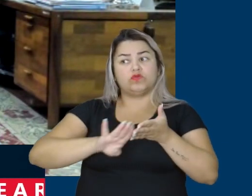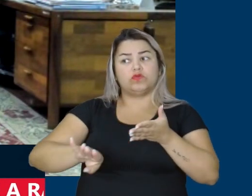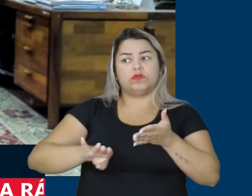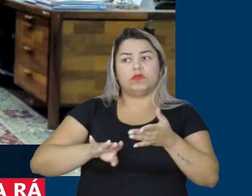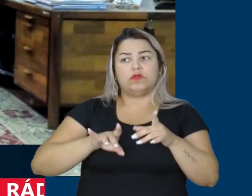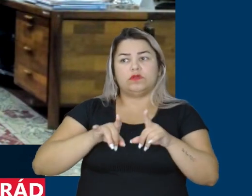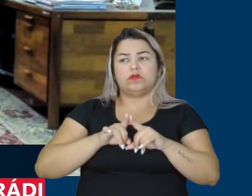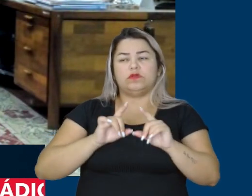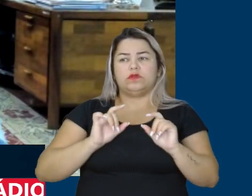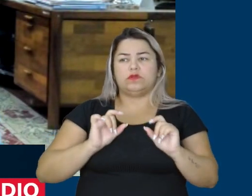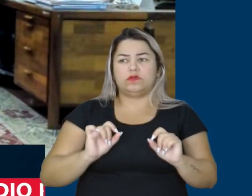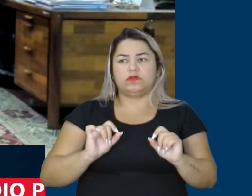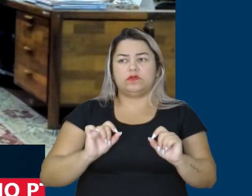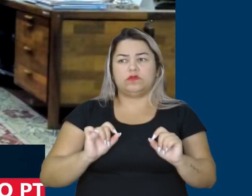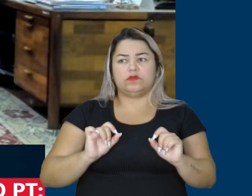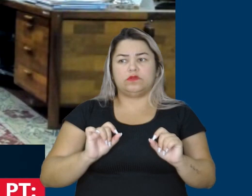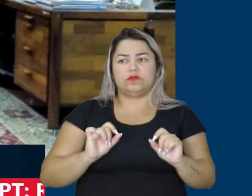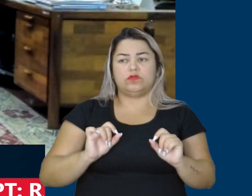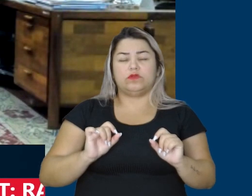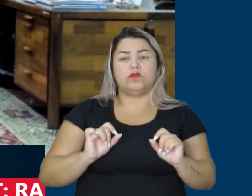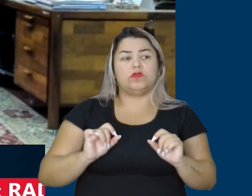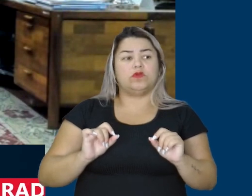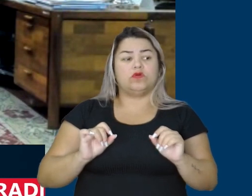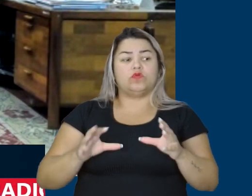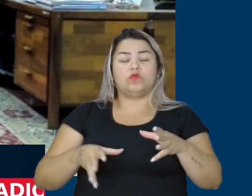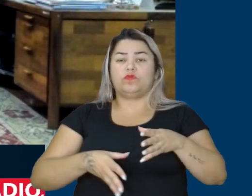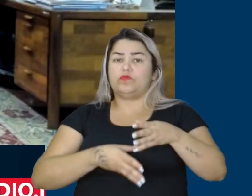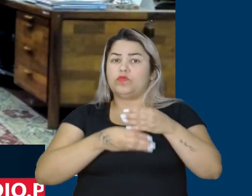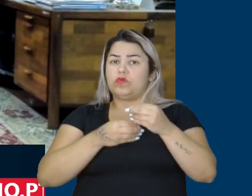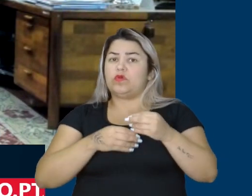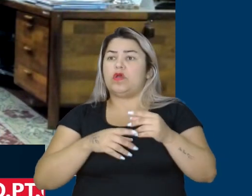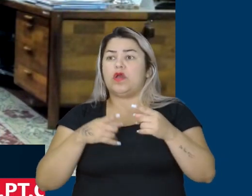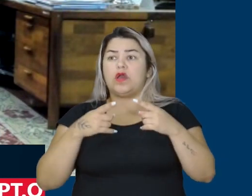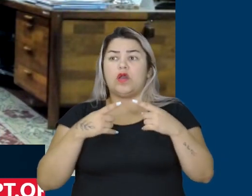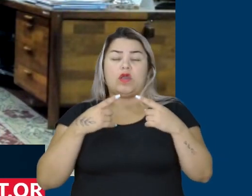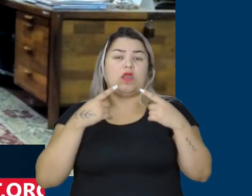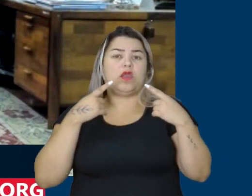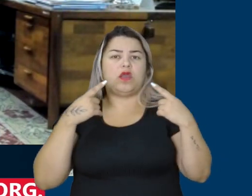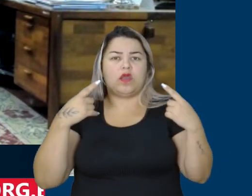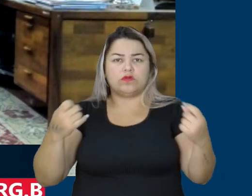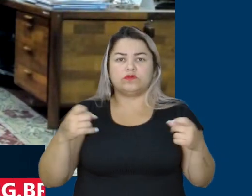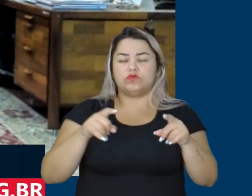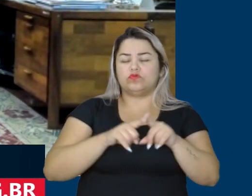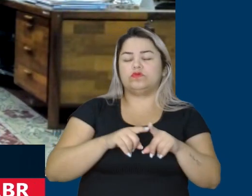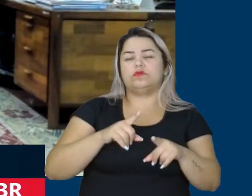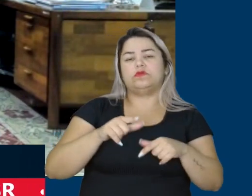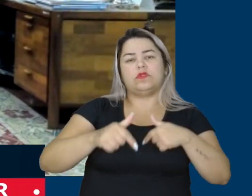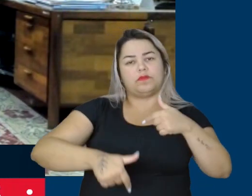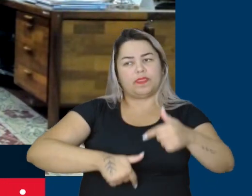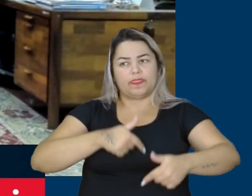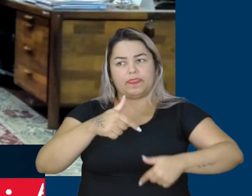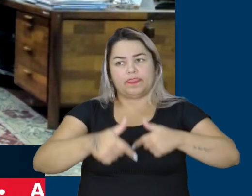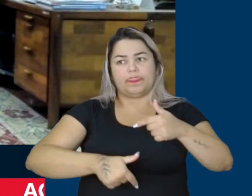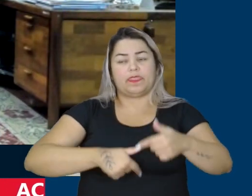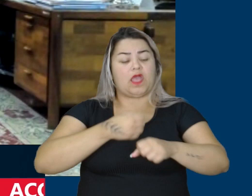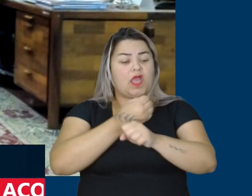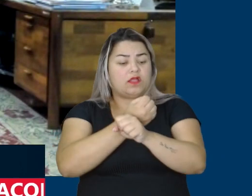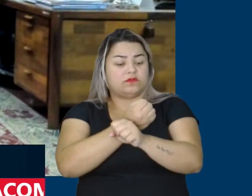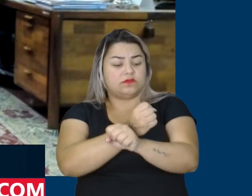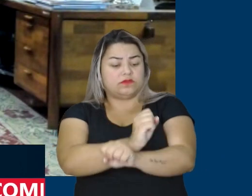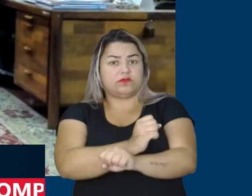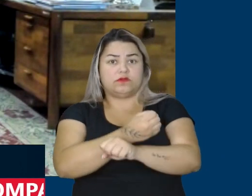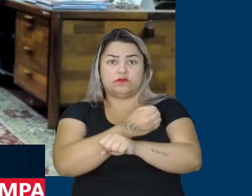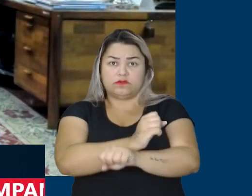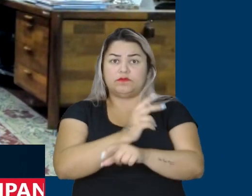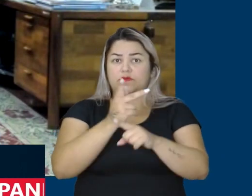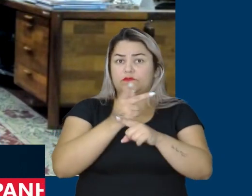escárnio que coloca vitimando trabalhadores e trabalhadoras ao trabalho análogo à escravidão